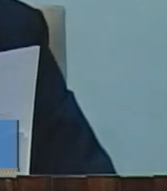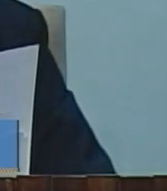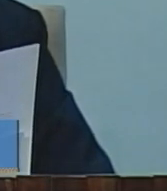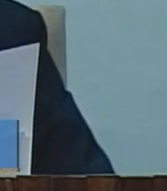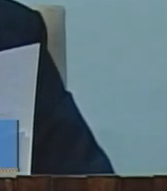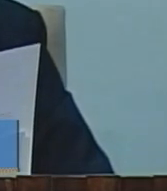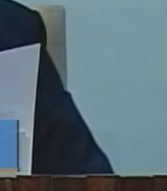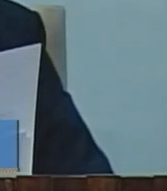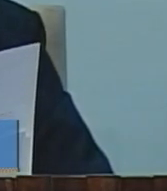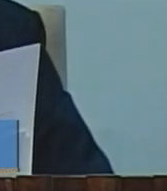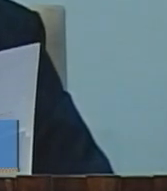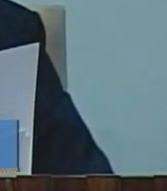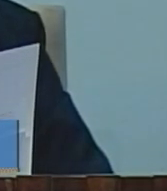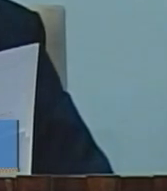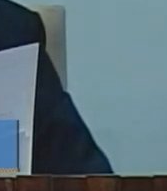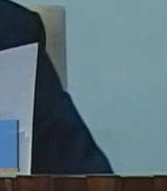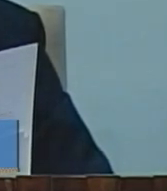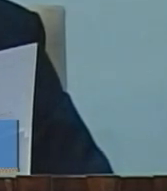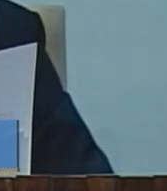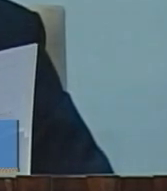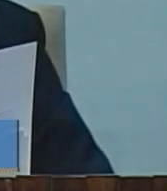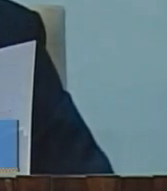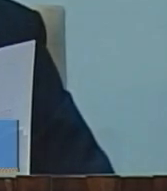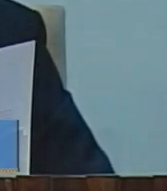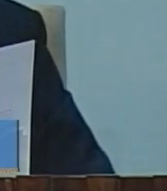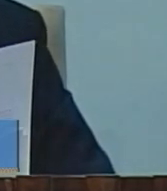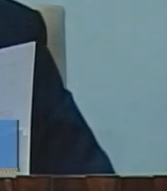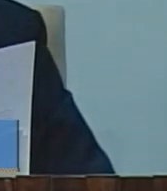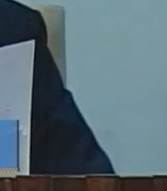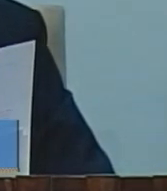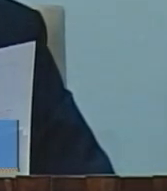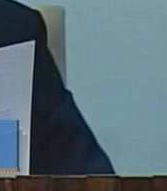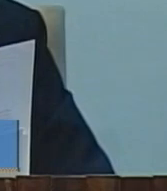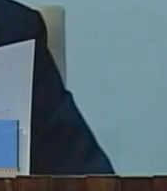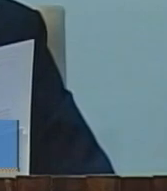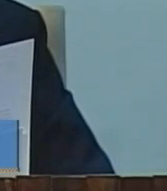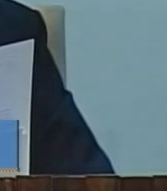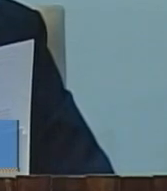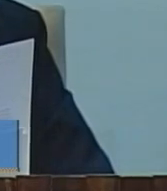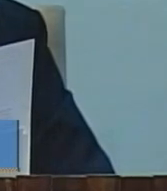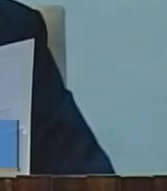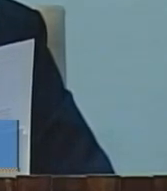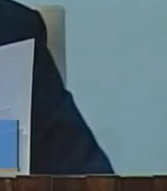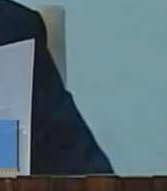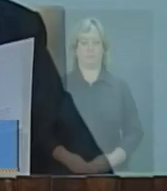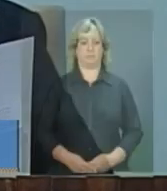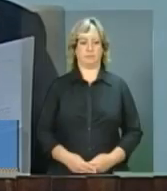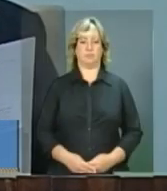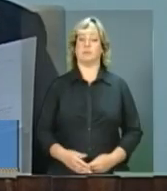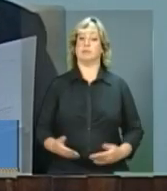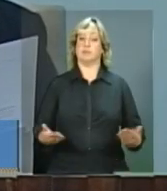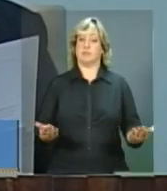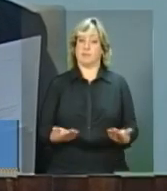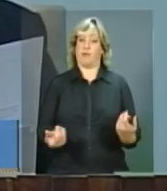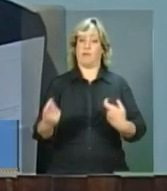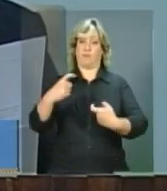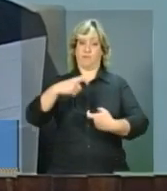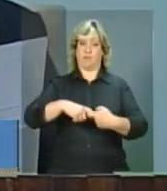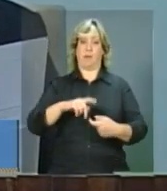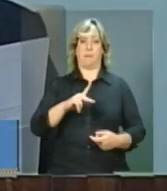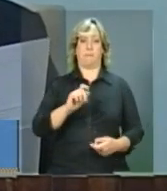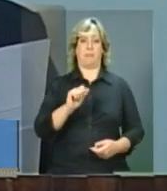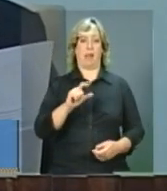Estamos de volta direto do anexo 1 do Palácio do Planalto em Brasília, onde acontece a teleconferência de mobilização do Plano